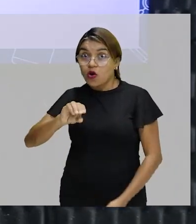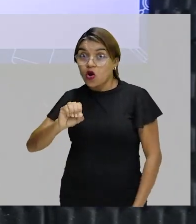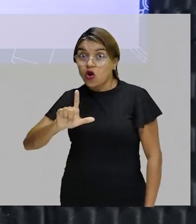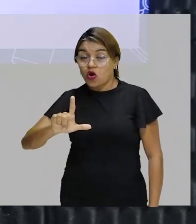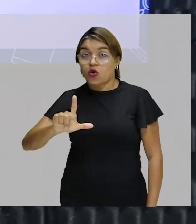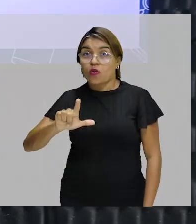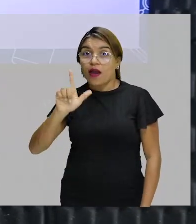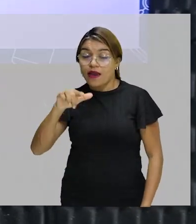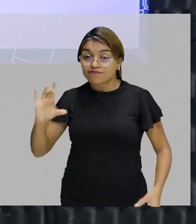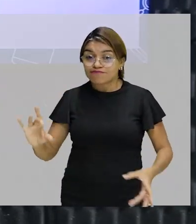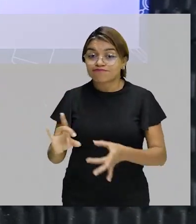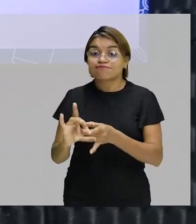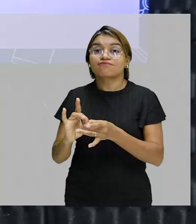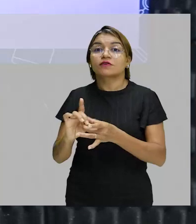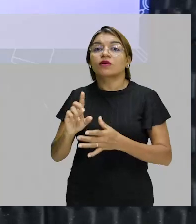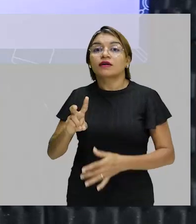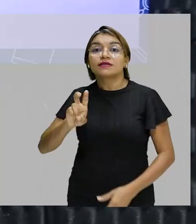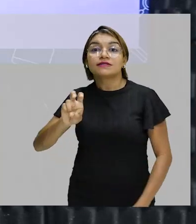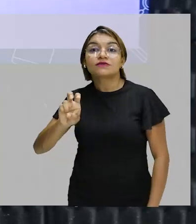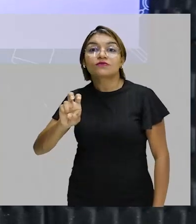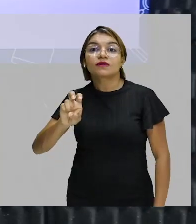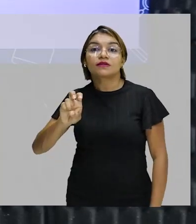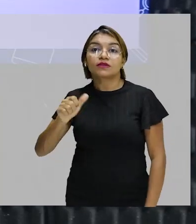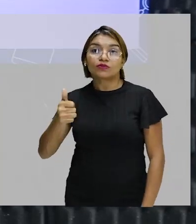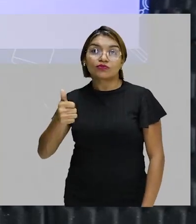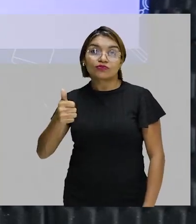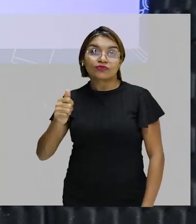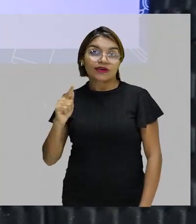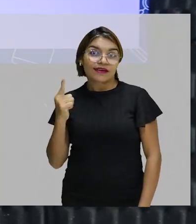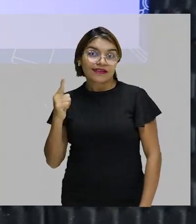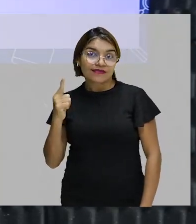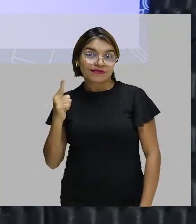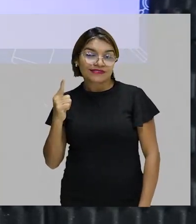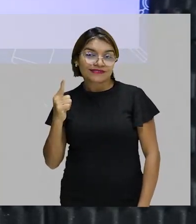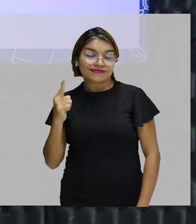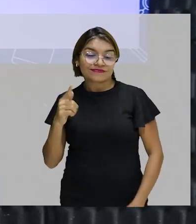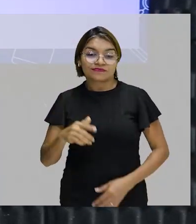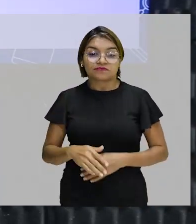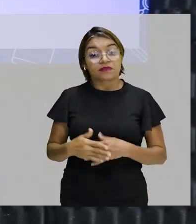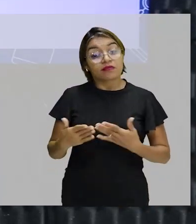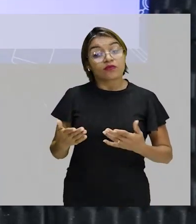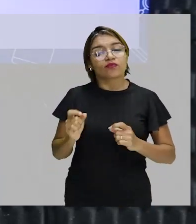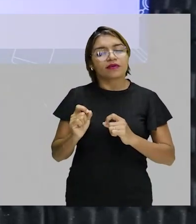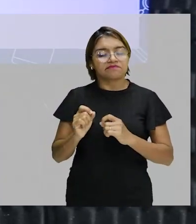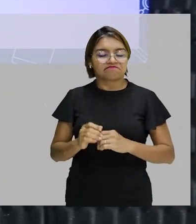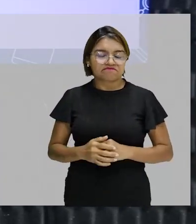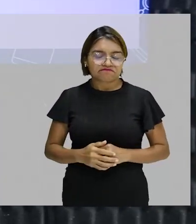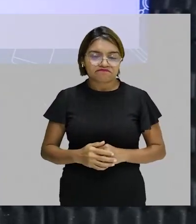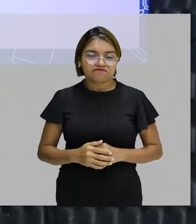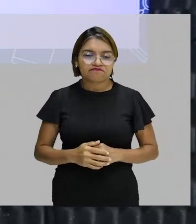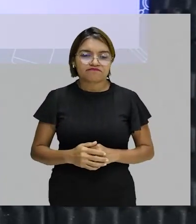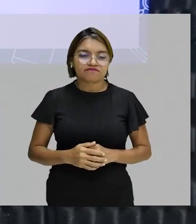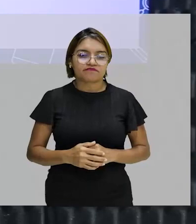equivaler a 51 gramas. Bom, de antemão, turminha,